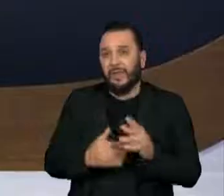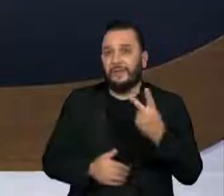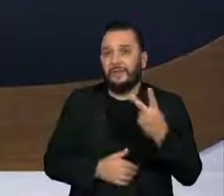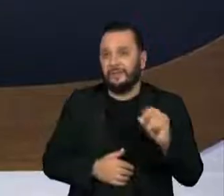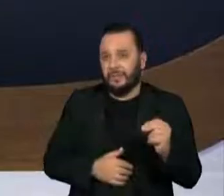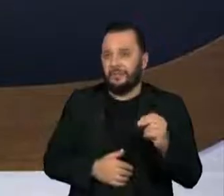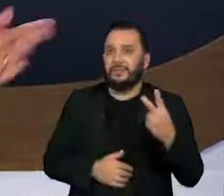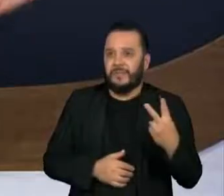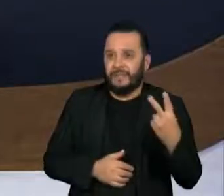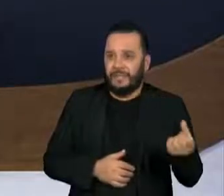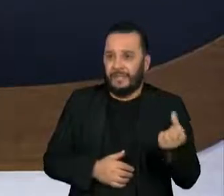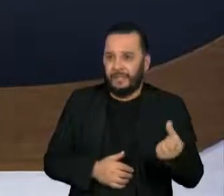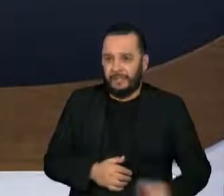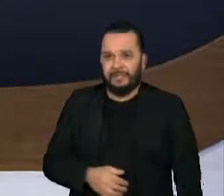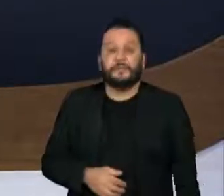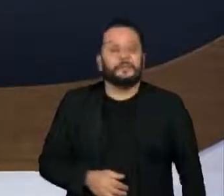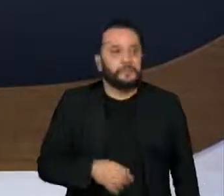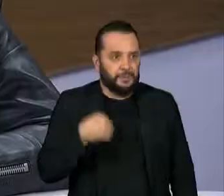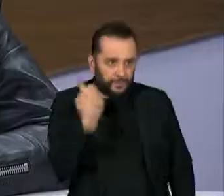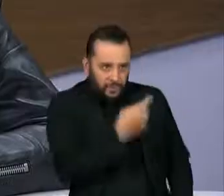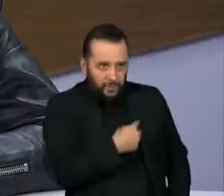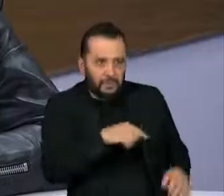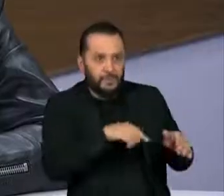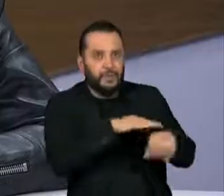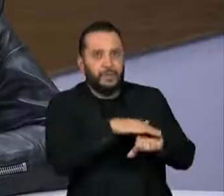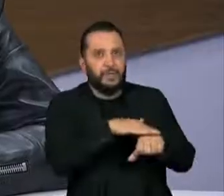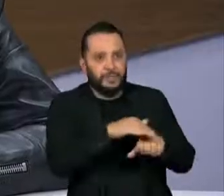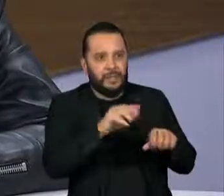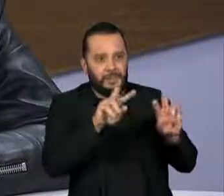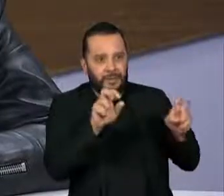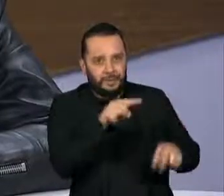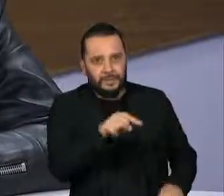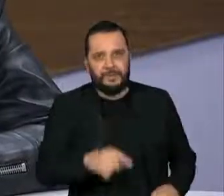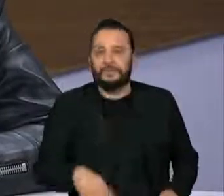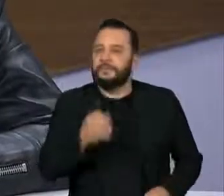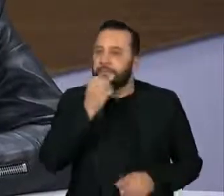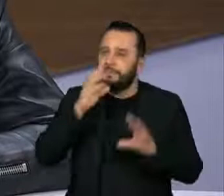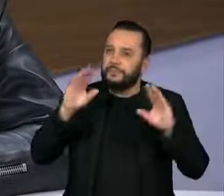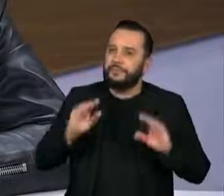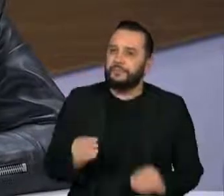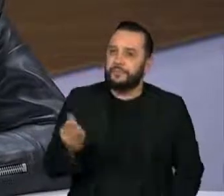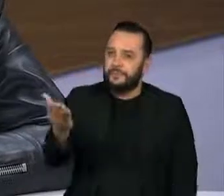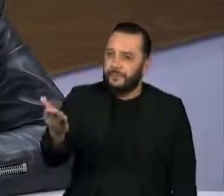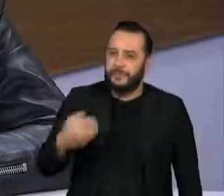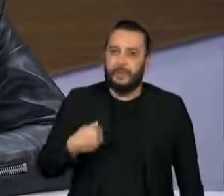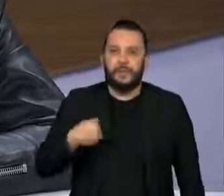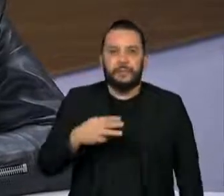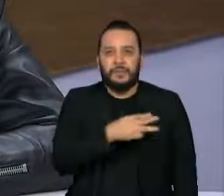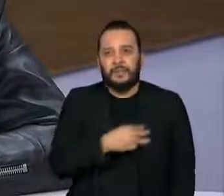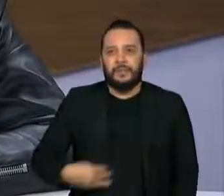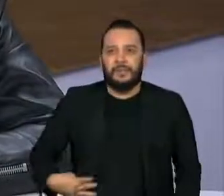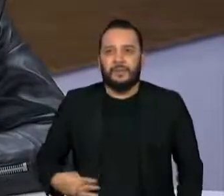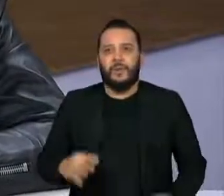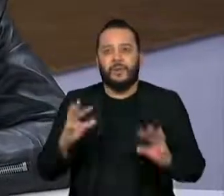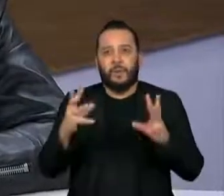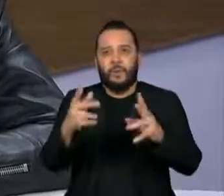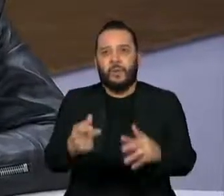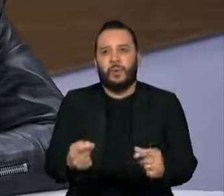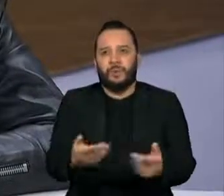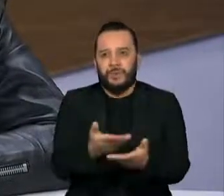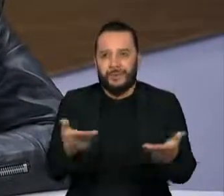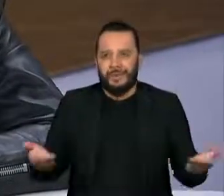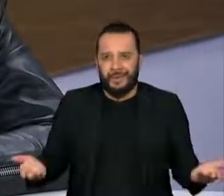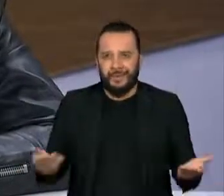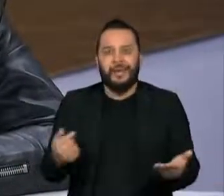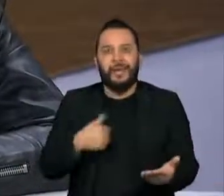Perfeito, a gente vai se desdobrar sobre tudo isso. Érica, por favor. Boa noite, ministro. Boa noite a todos. Bom, antes de